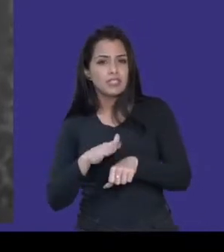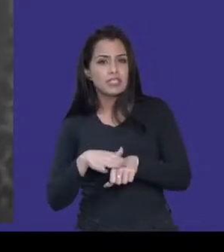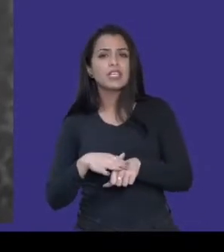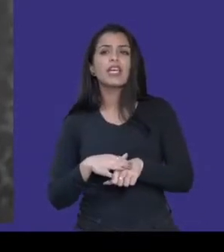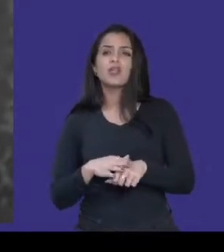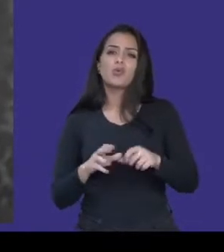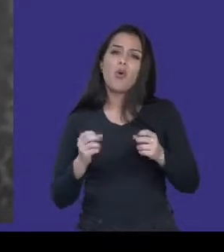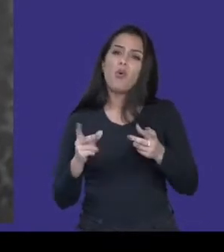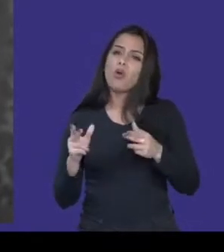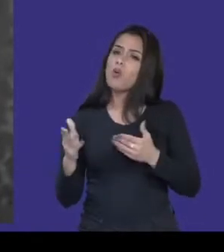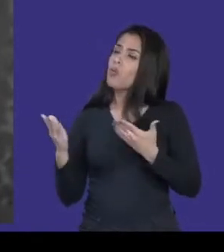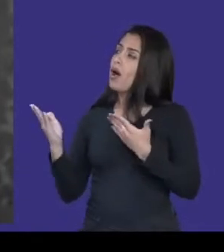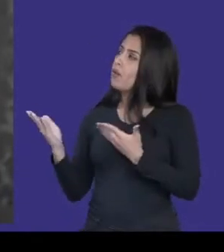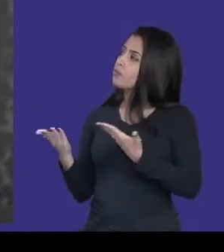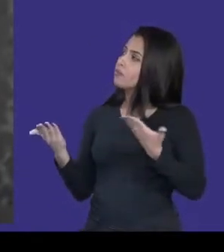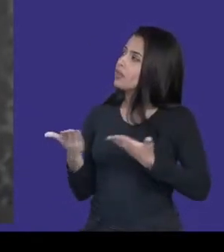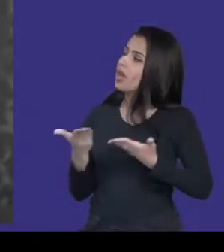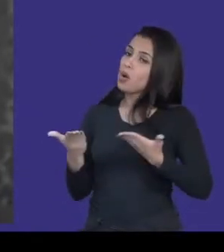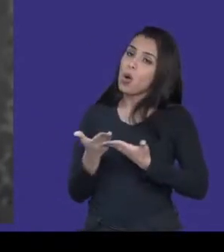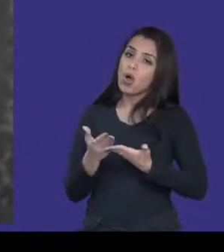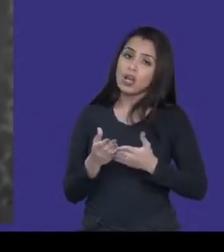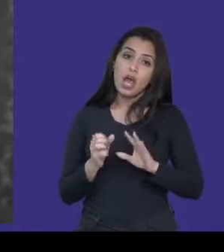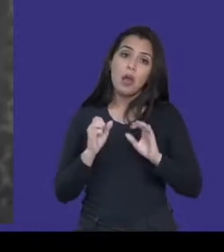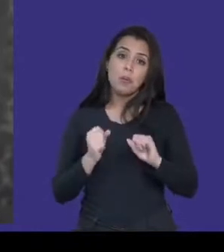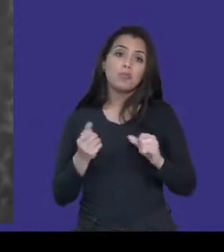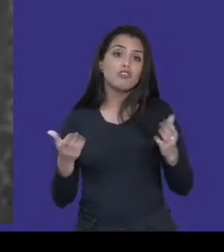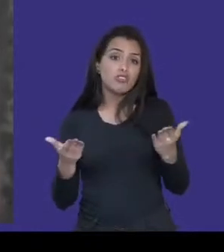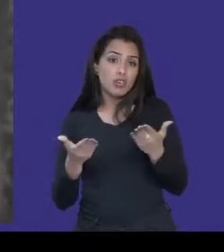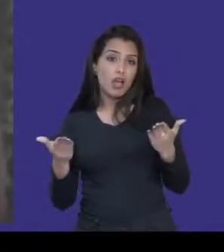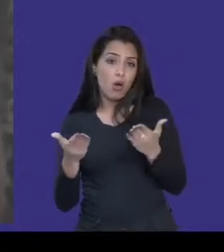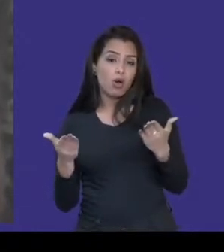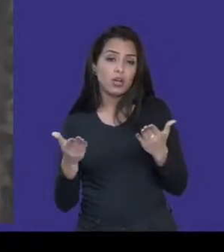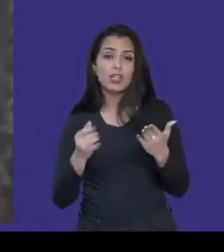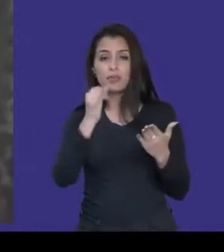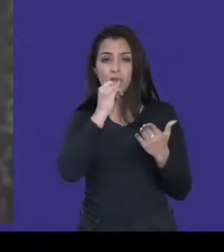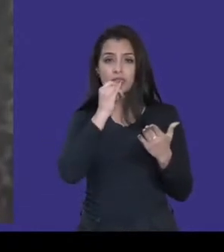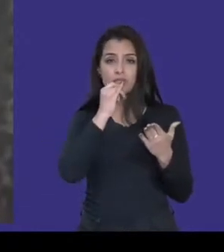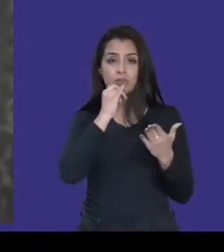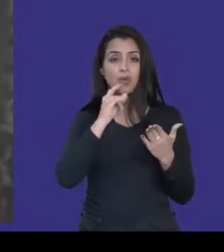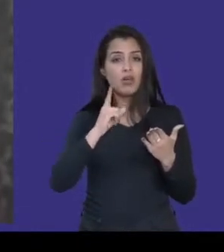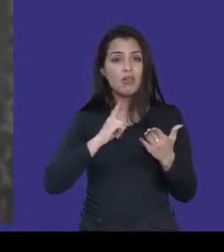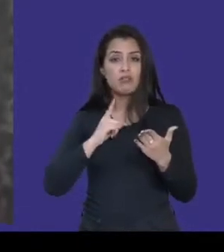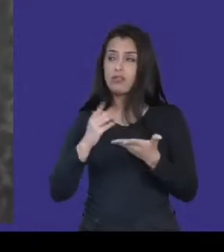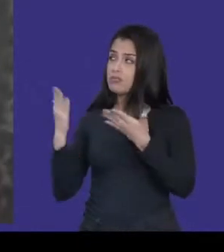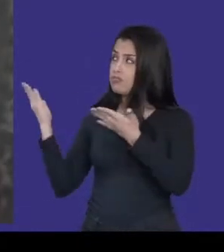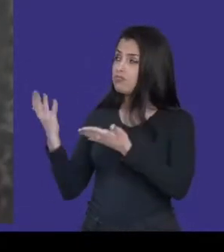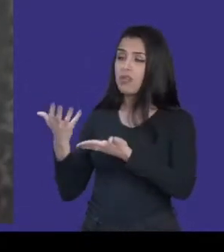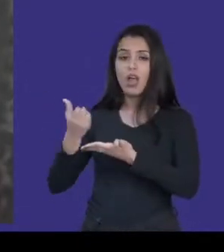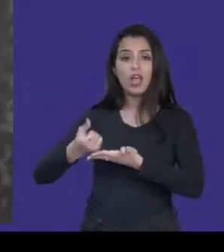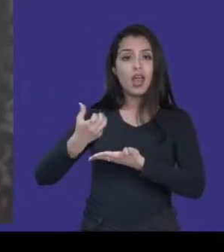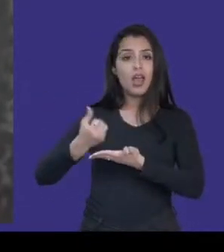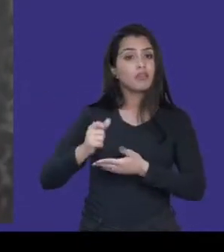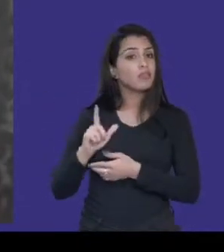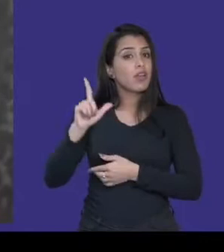fazendo aqui. A gente poderia estar gravando um podcast, por exemplo, e ter esse apoio de imagem e depois jogar no YouTube também essa conversa. Mas,